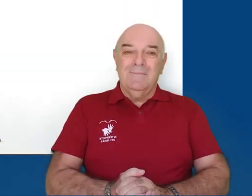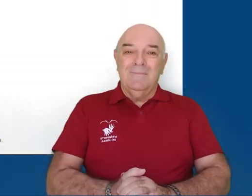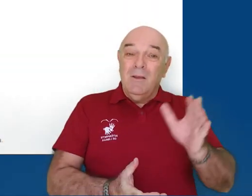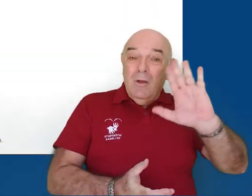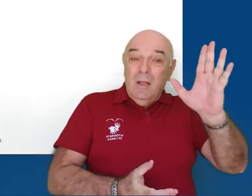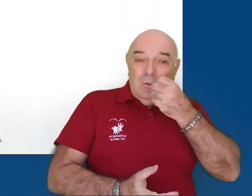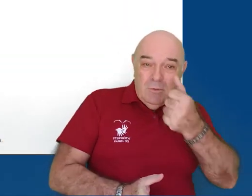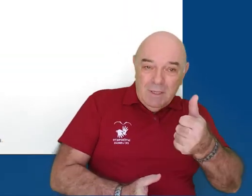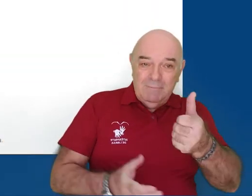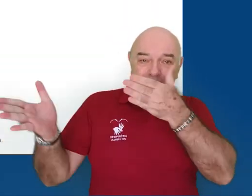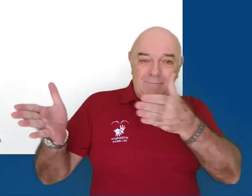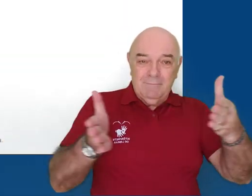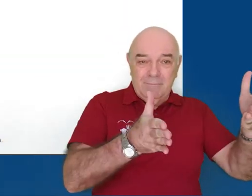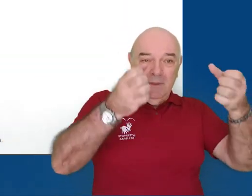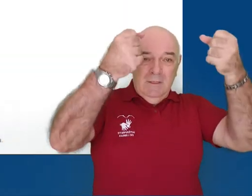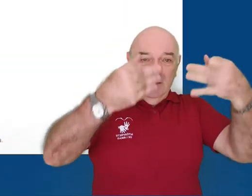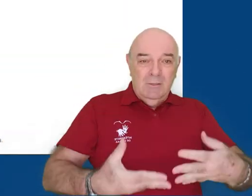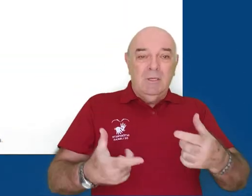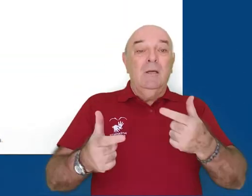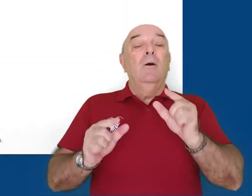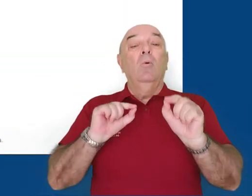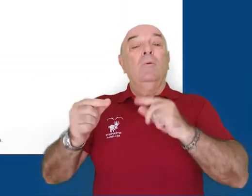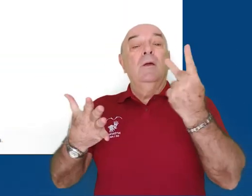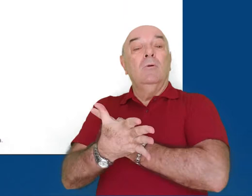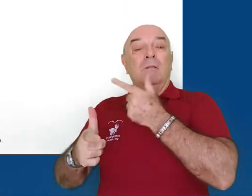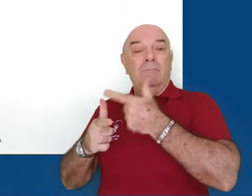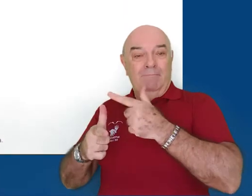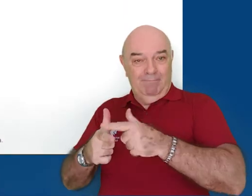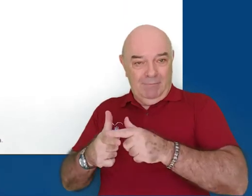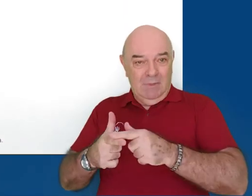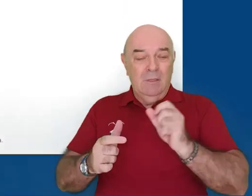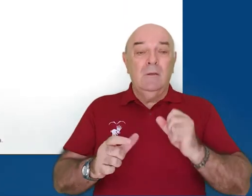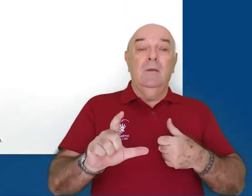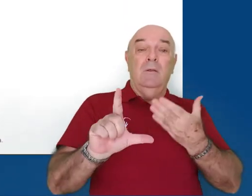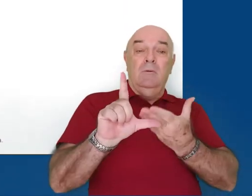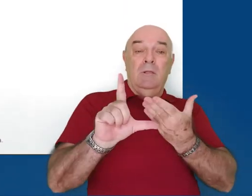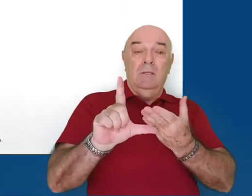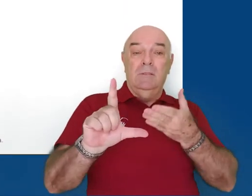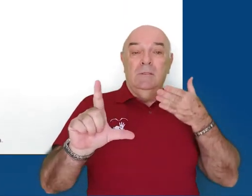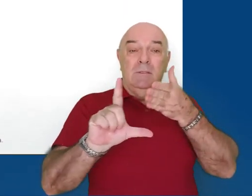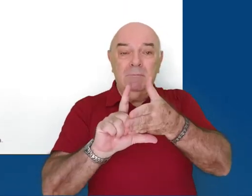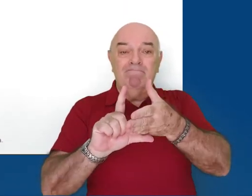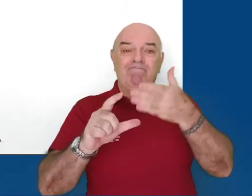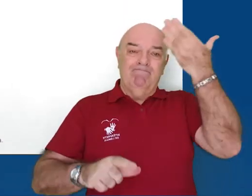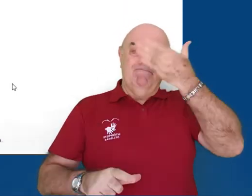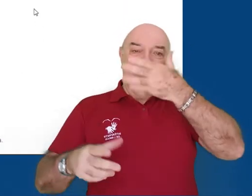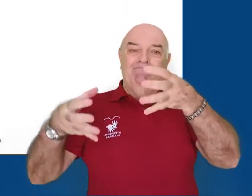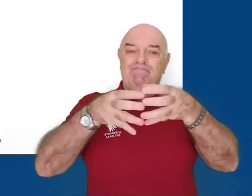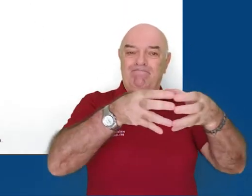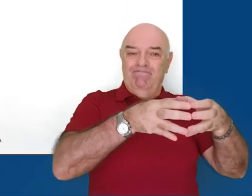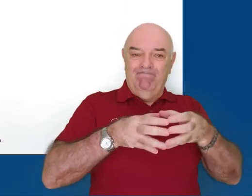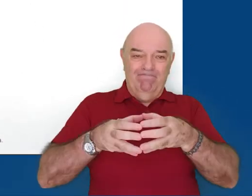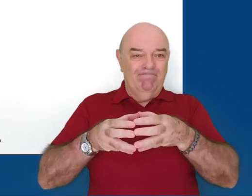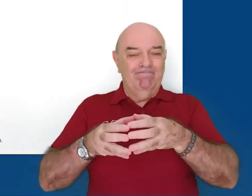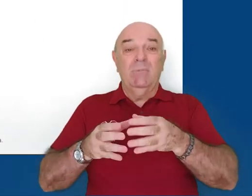Olá pessoal, neste vídeo vou explicar uma questão frequente que é, entrei no Classroom mas não estou vendo as turmas. Isso pode